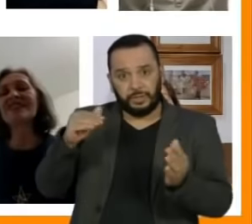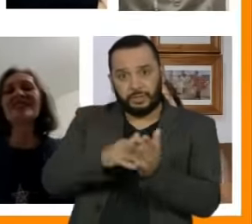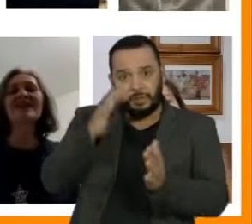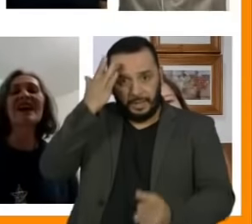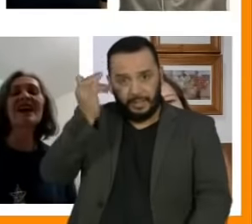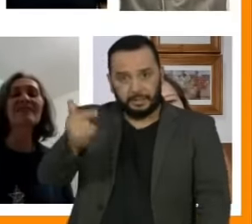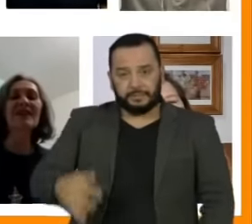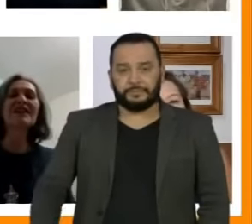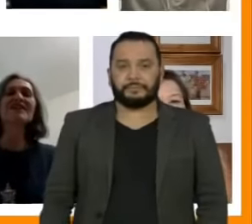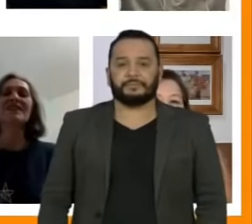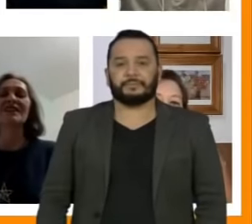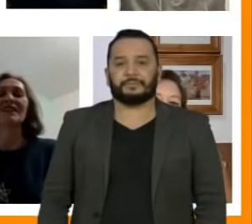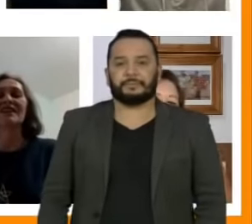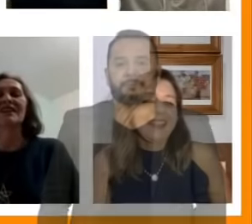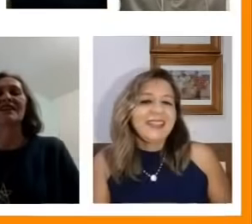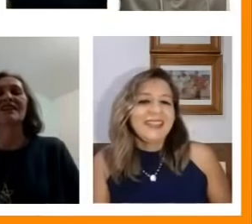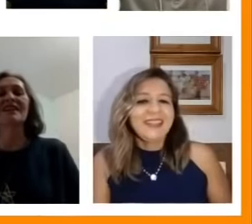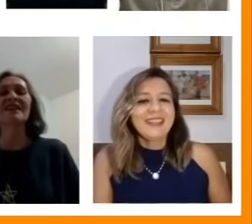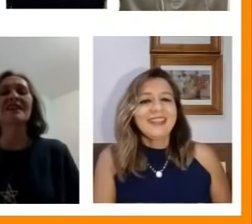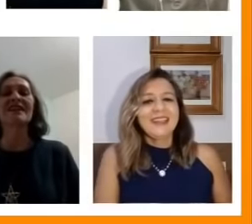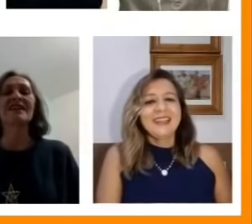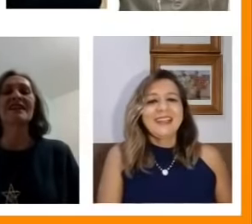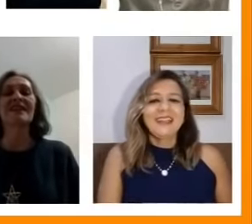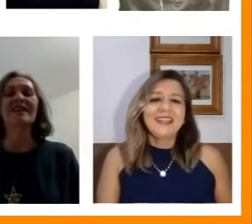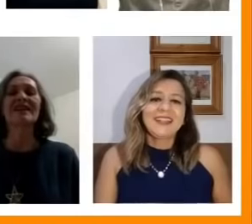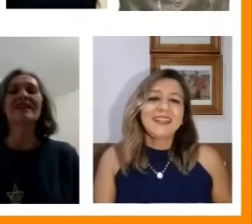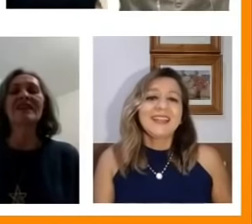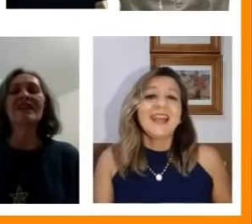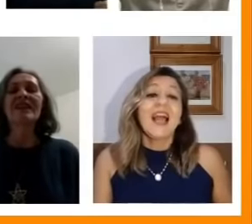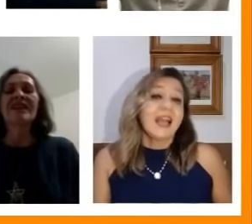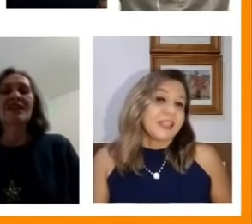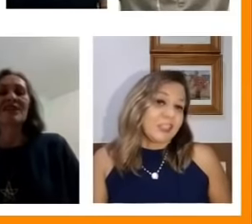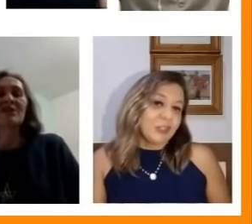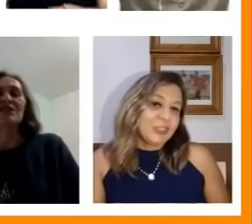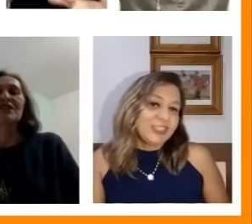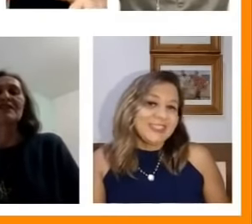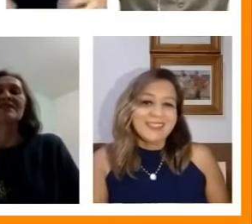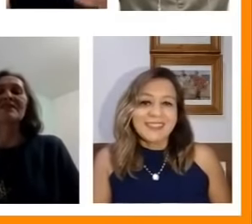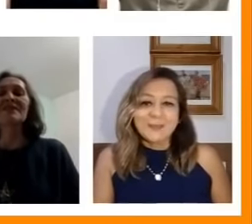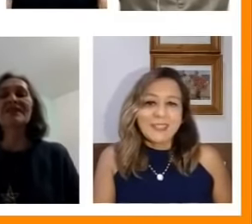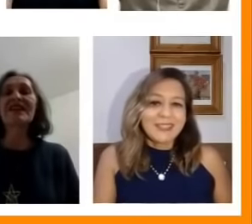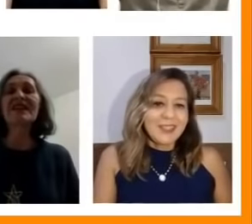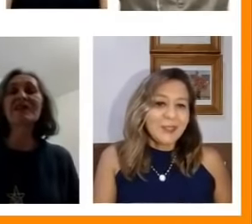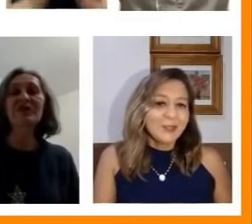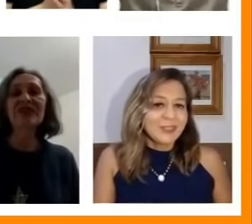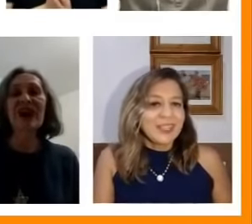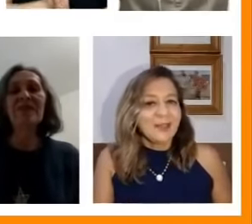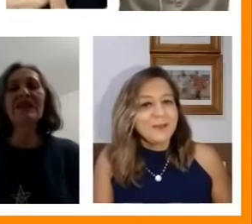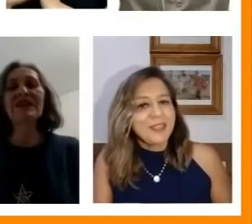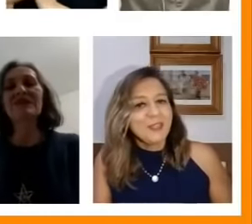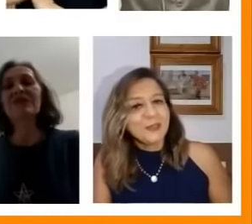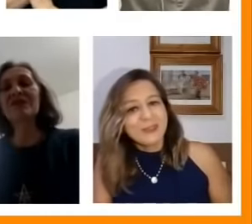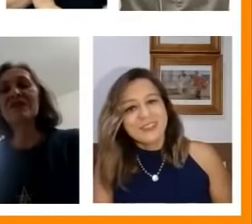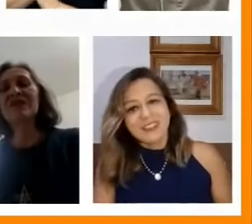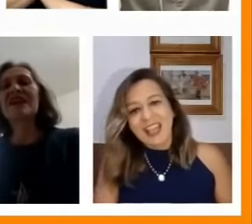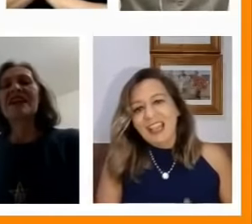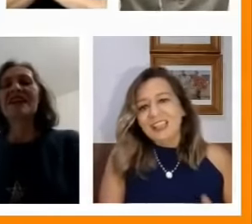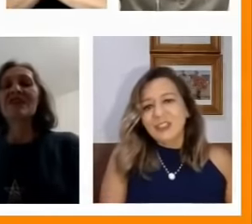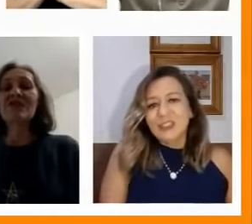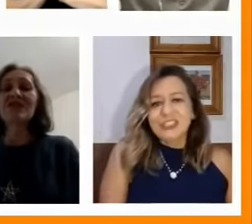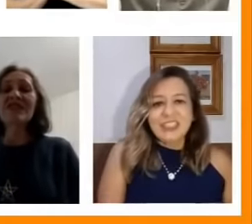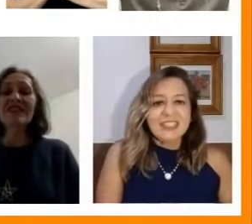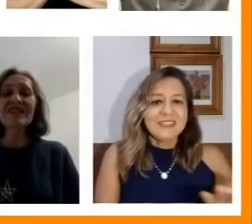Boa noite. Boa noite. Que notícias me dão dos amigos?